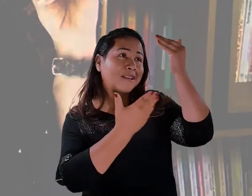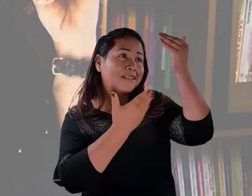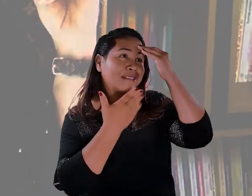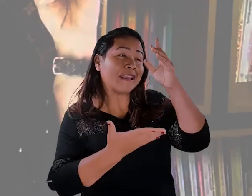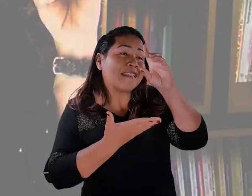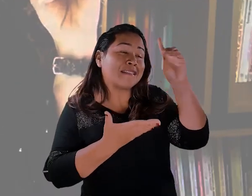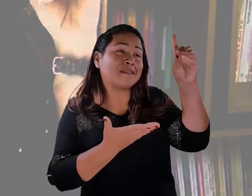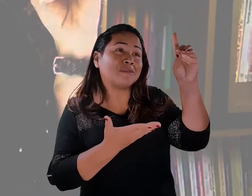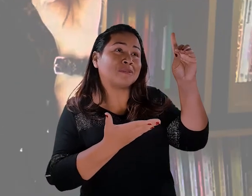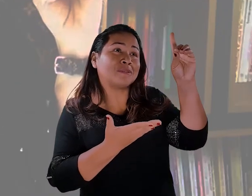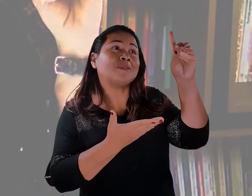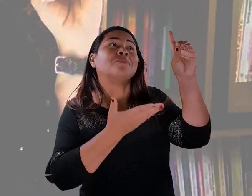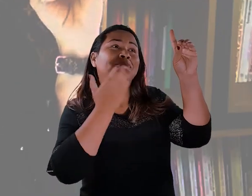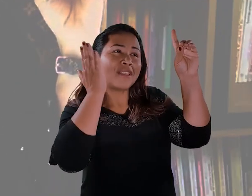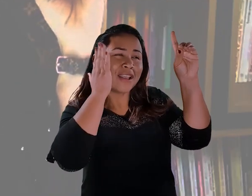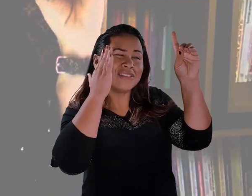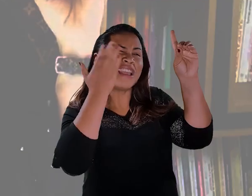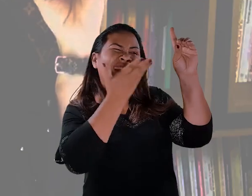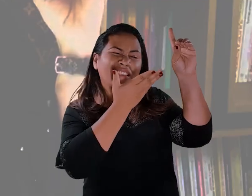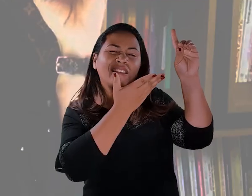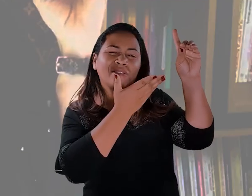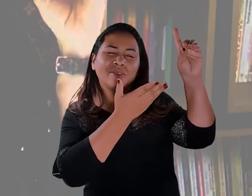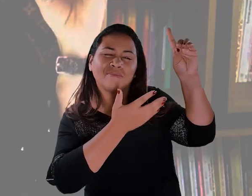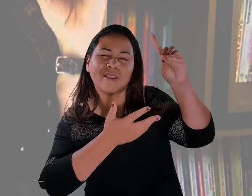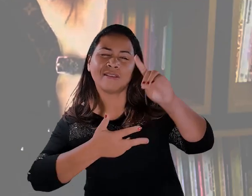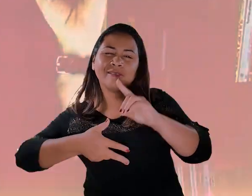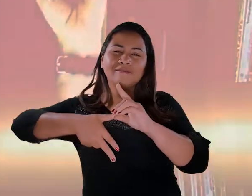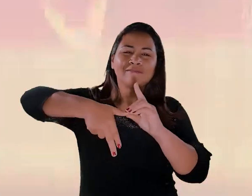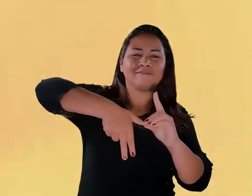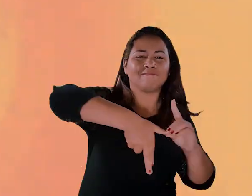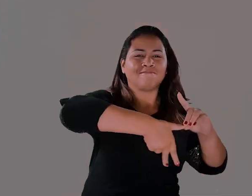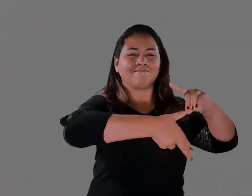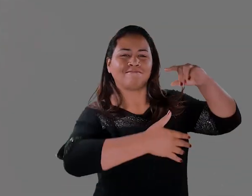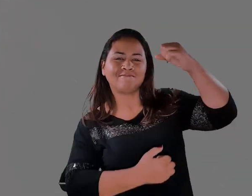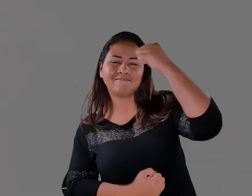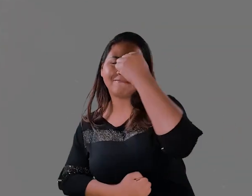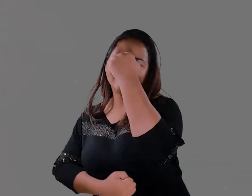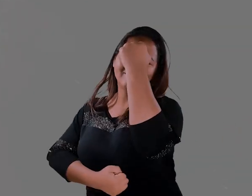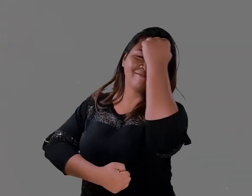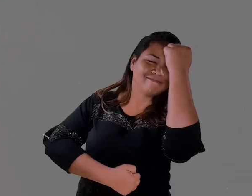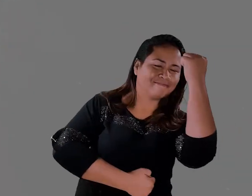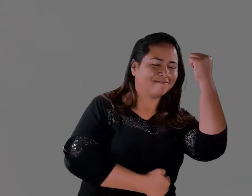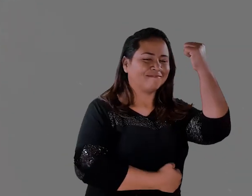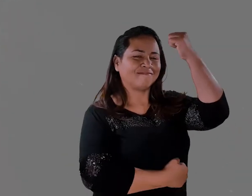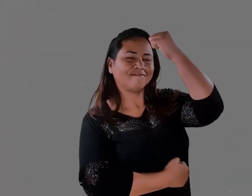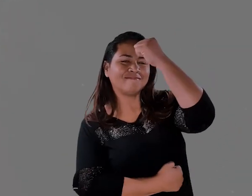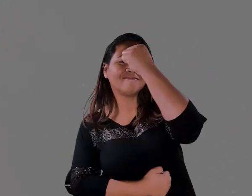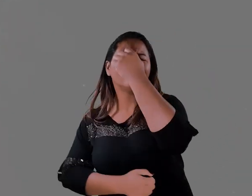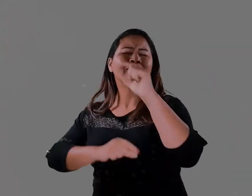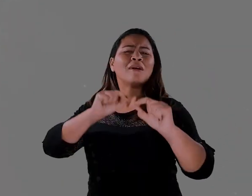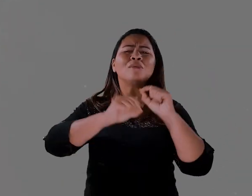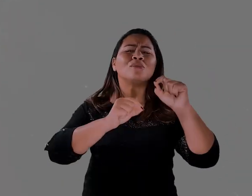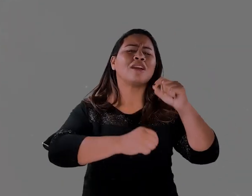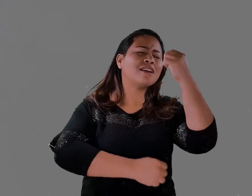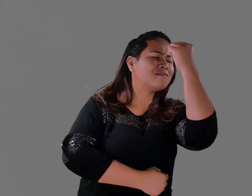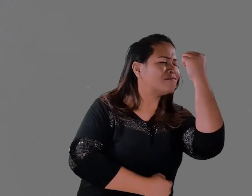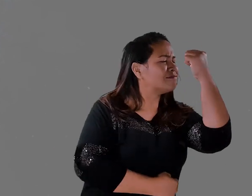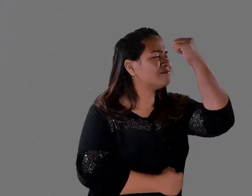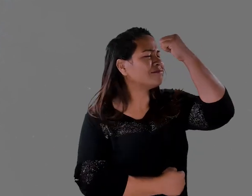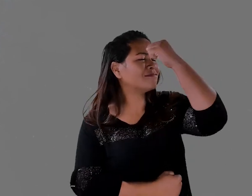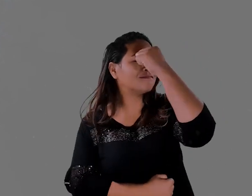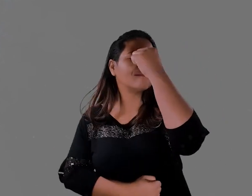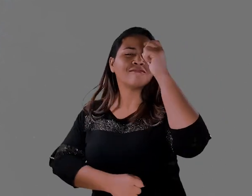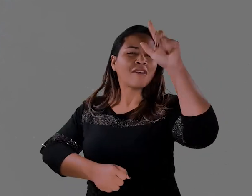a dança do universo. Dançar a dança do universo é segue o fluxo, não resista a nada, apenas